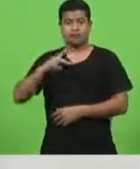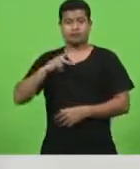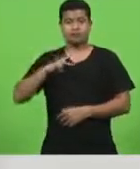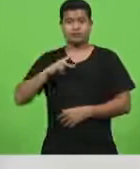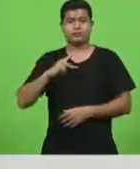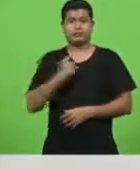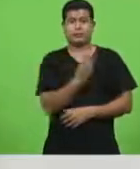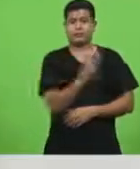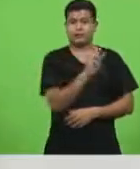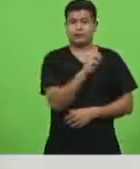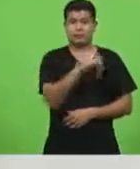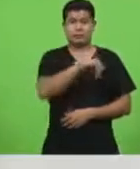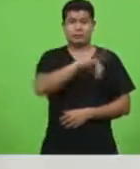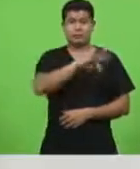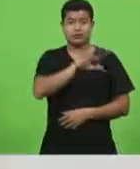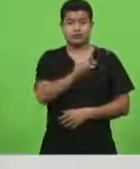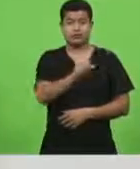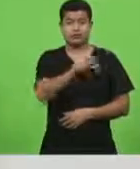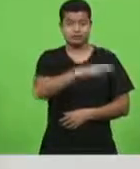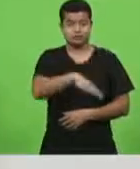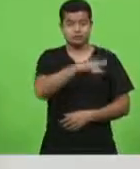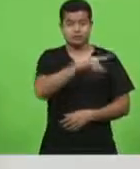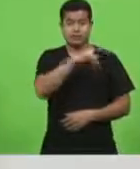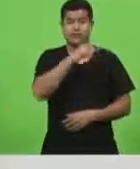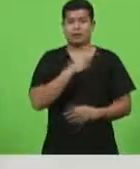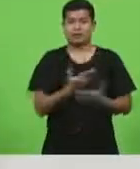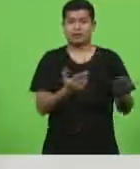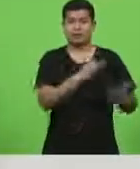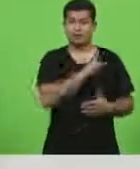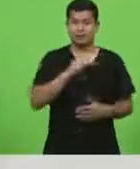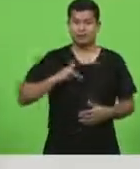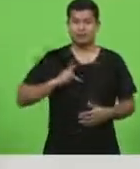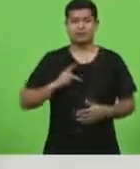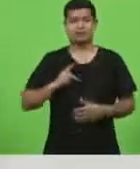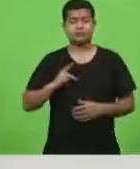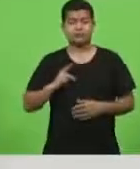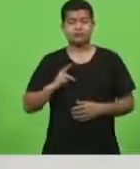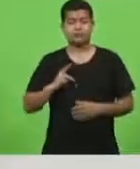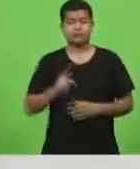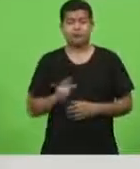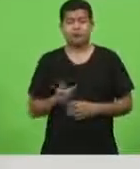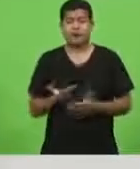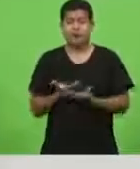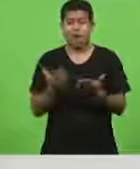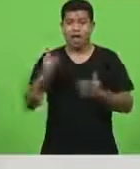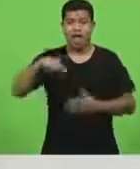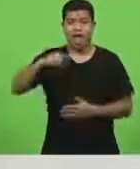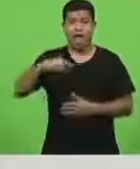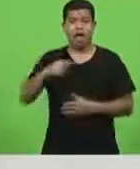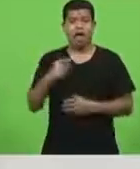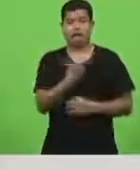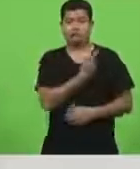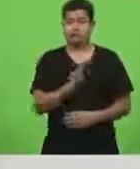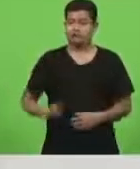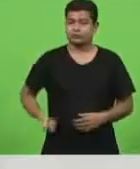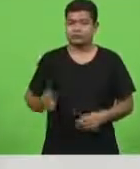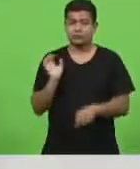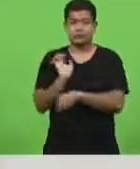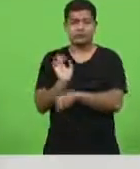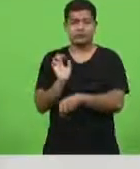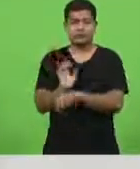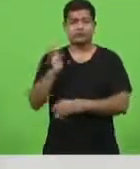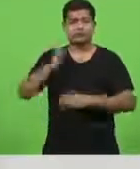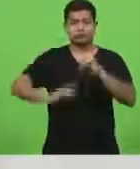prefeituras municipais dando aí um fôlego para os nossos prefeitos é o Badesc é o governo do estado atuando também em